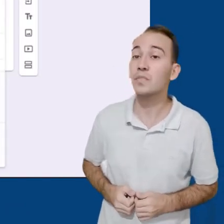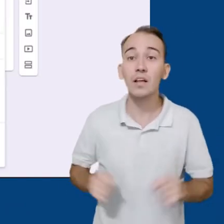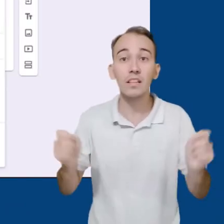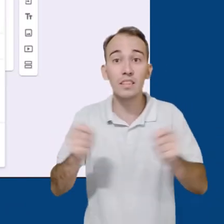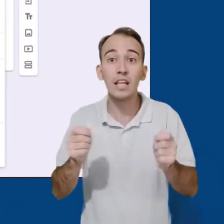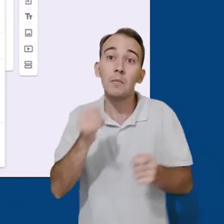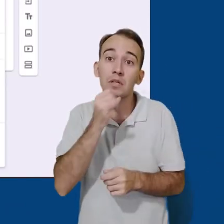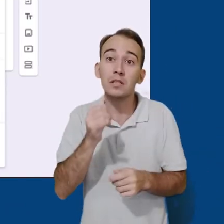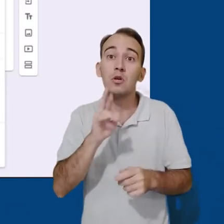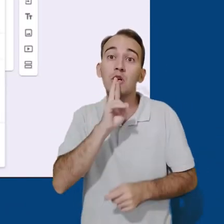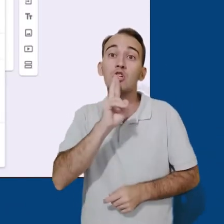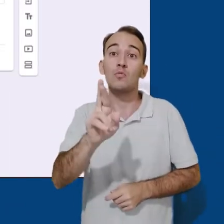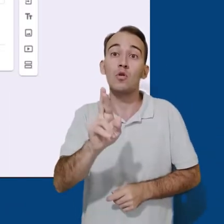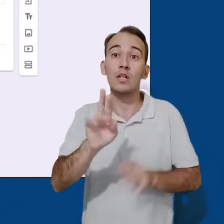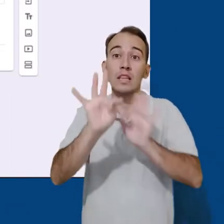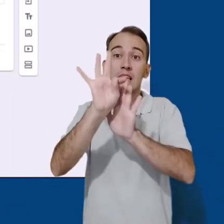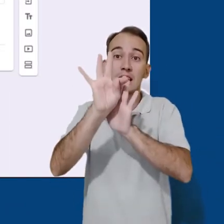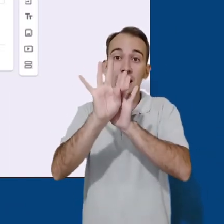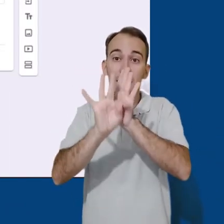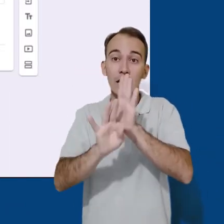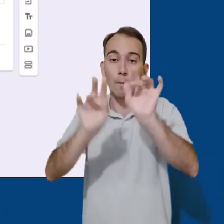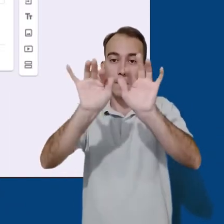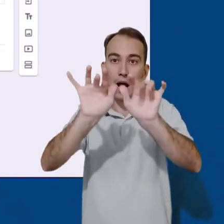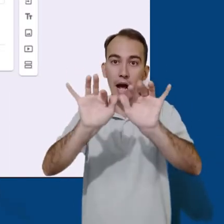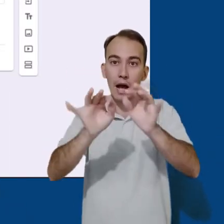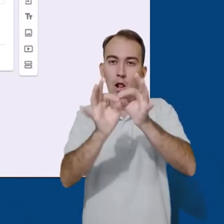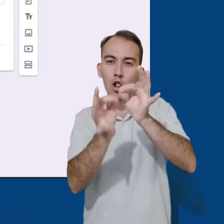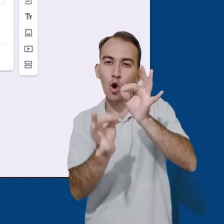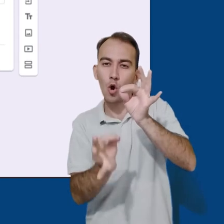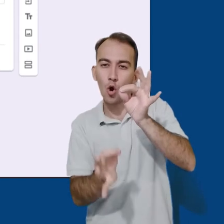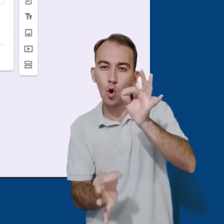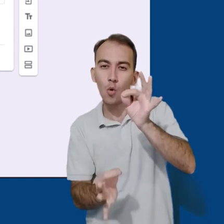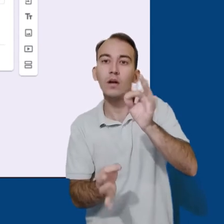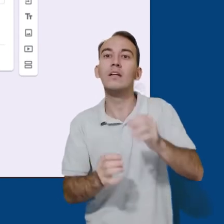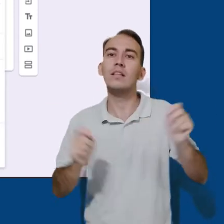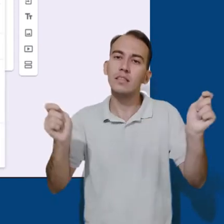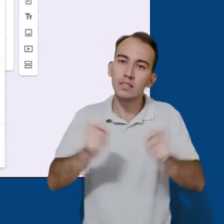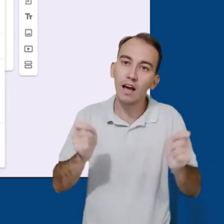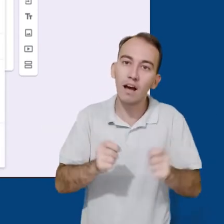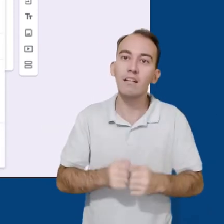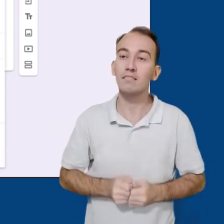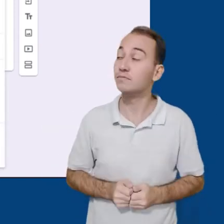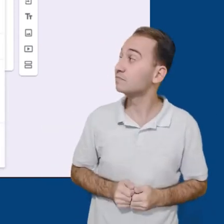A segunda permite uma resposta em texto um pouco mais longa. A dinâmica é a mesma.